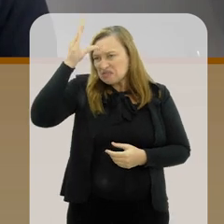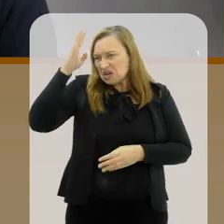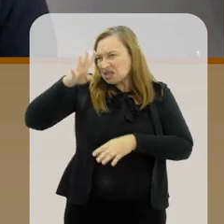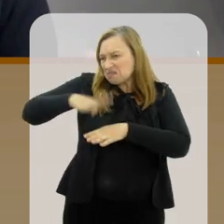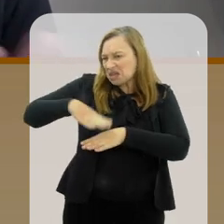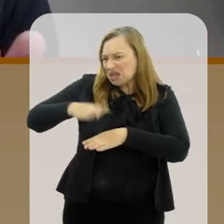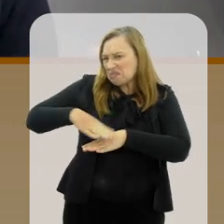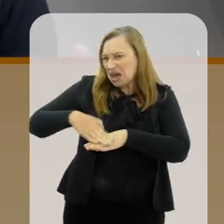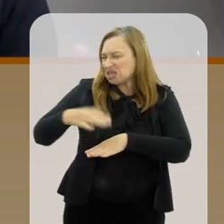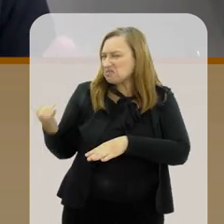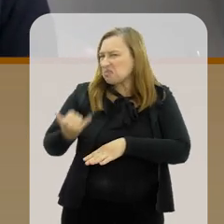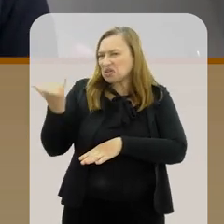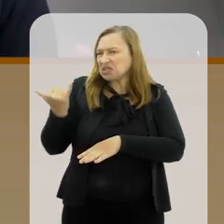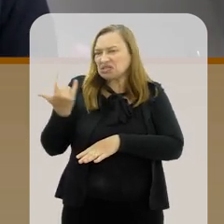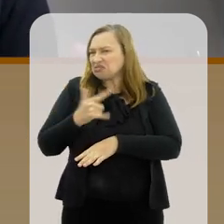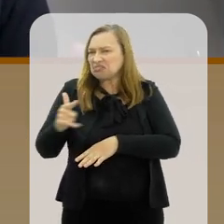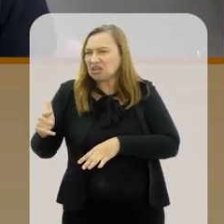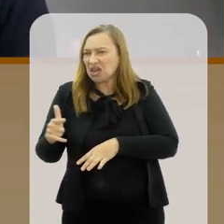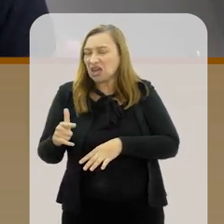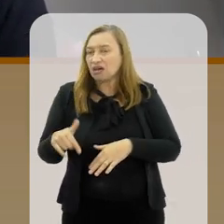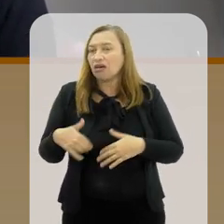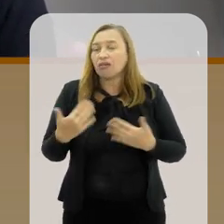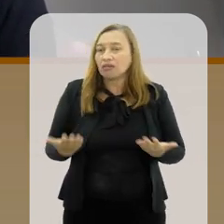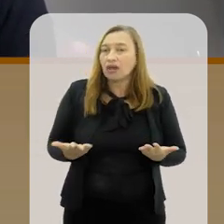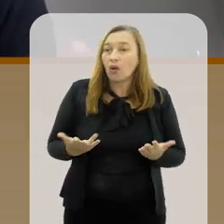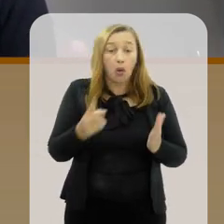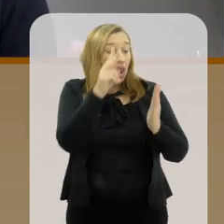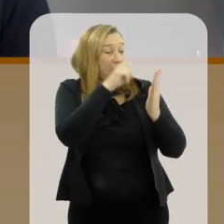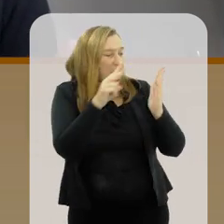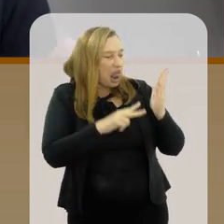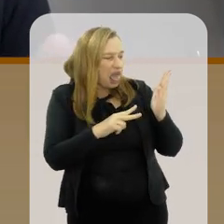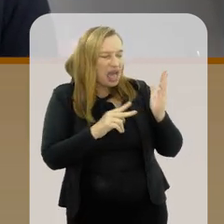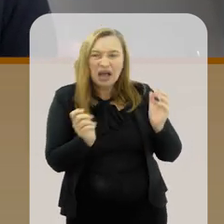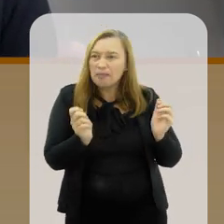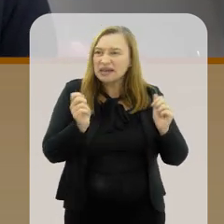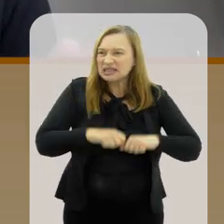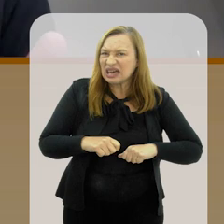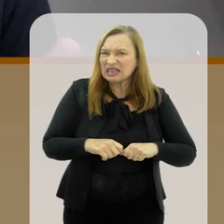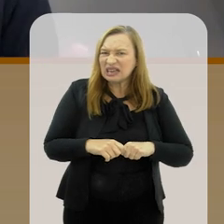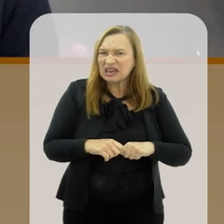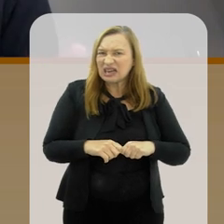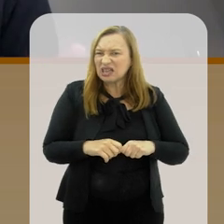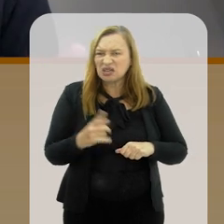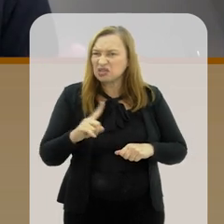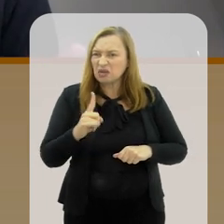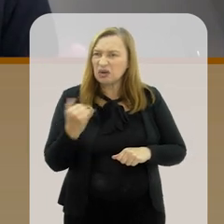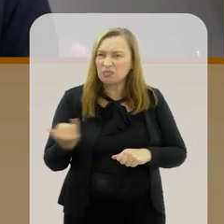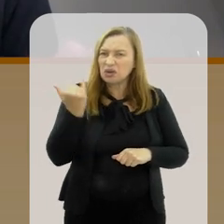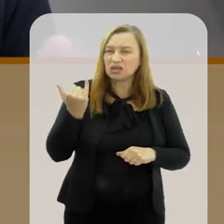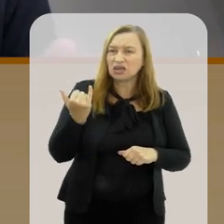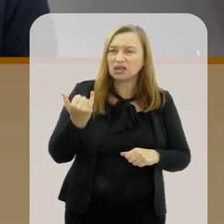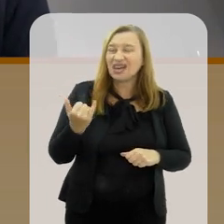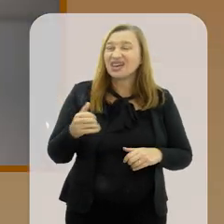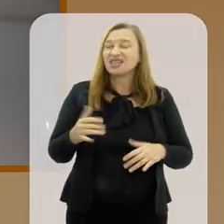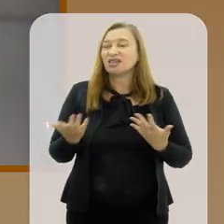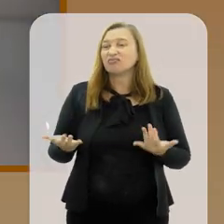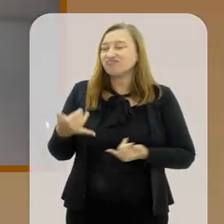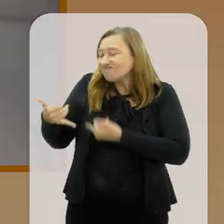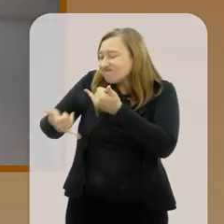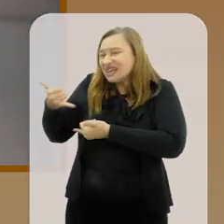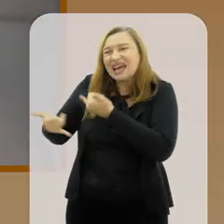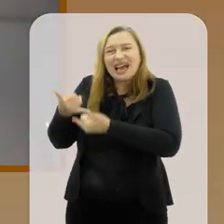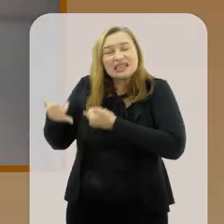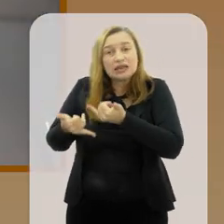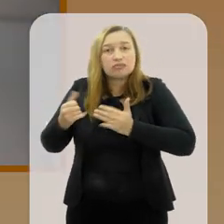consideraria a capacidade de ler o menu. A capacidade de saber ler. Então você coloca a matemática dessa maneira por